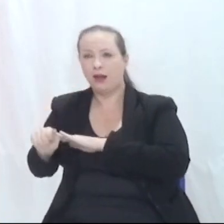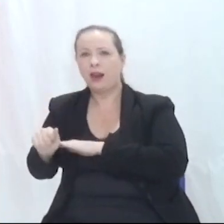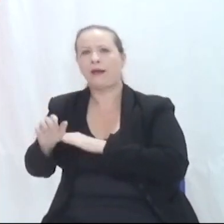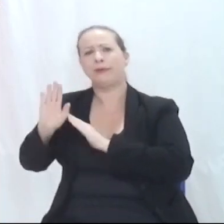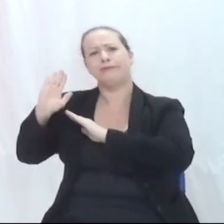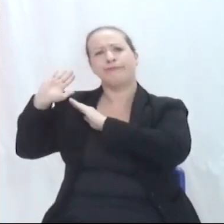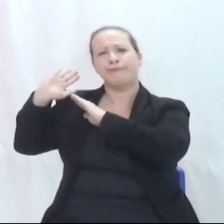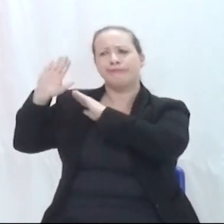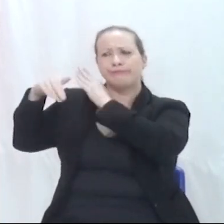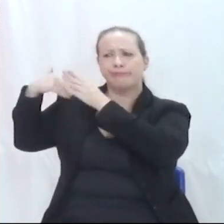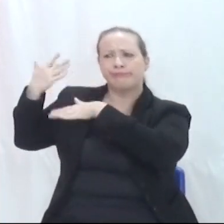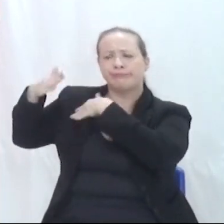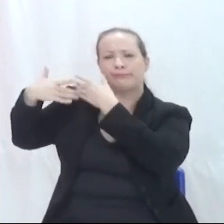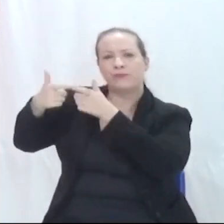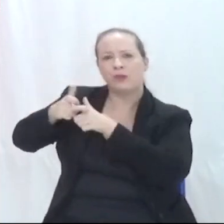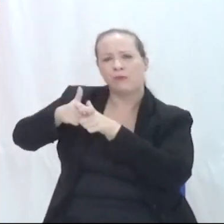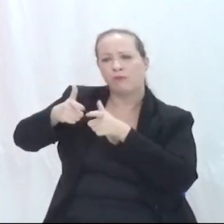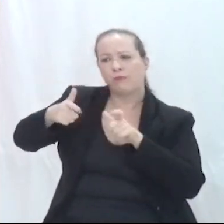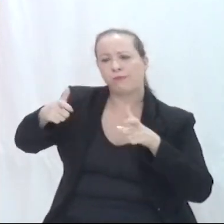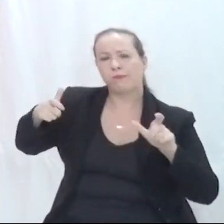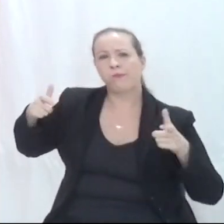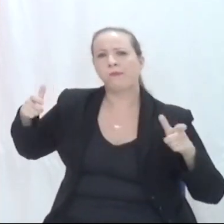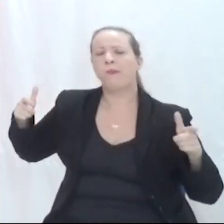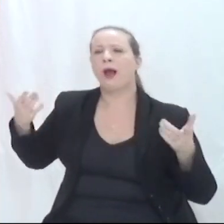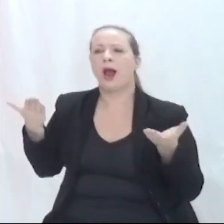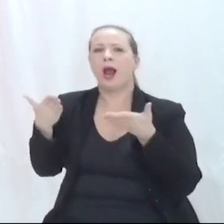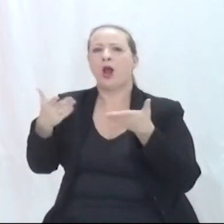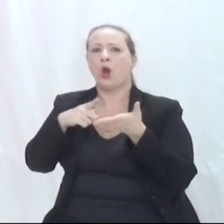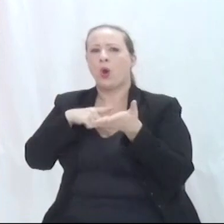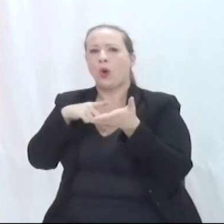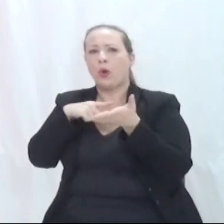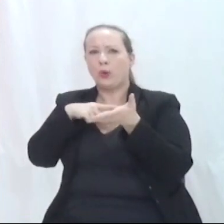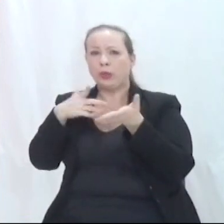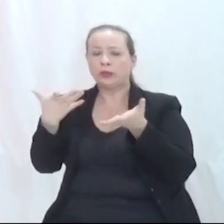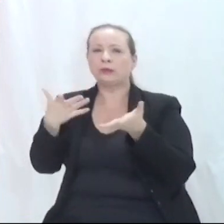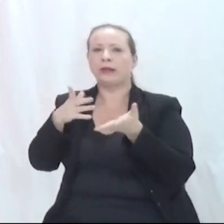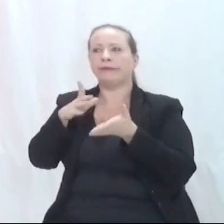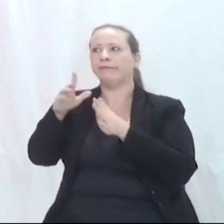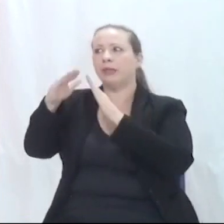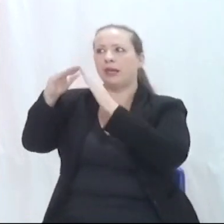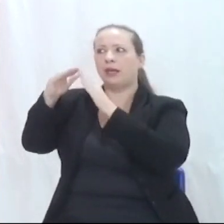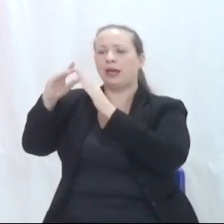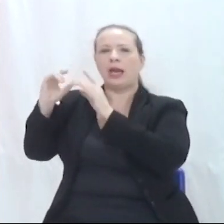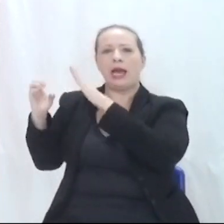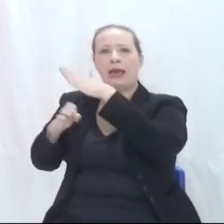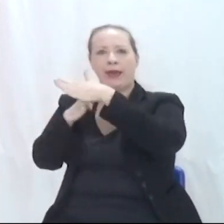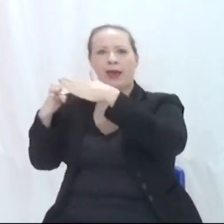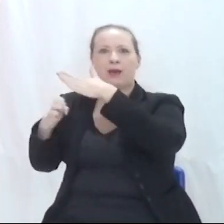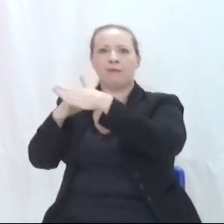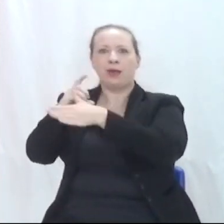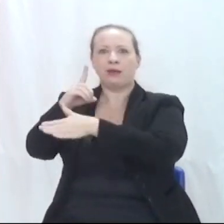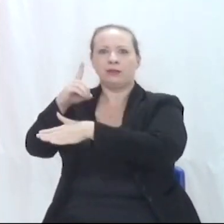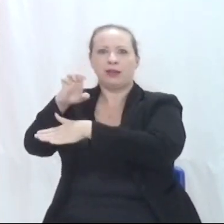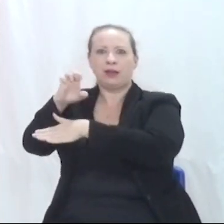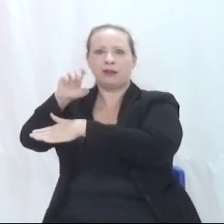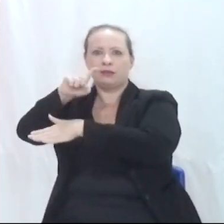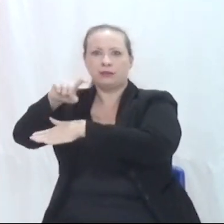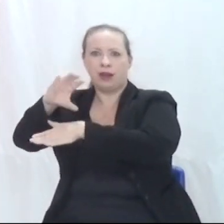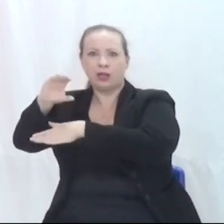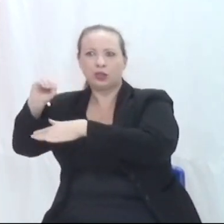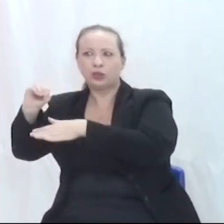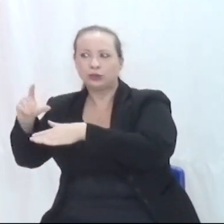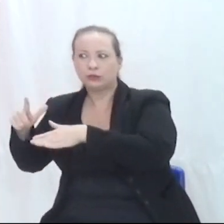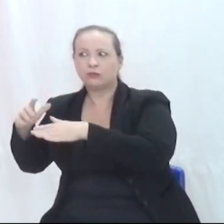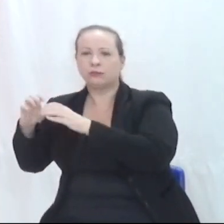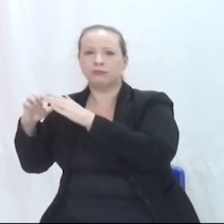passou, o nosso bairro cresceu. Temos aqui a Dexco, por exemplo, que é a maior pagadora de impostos de